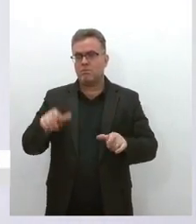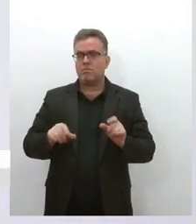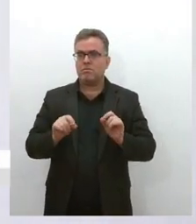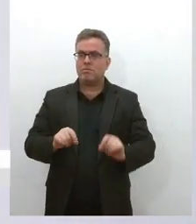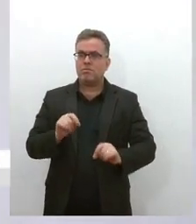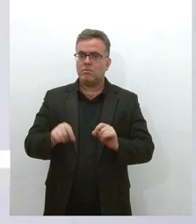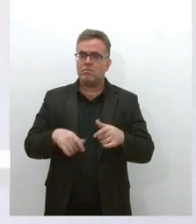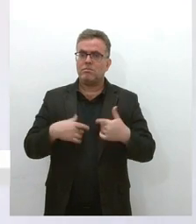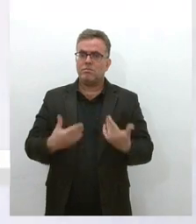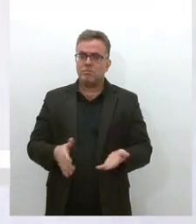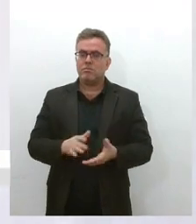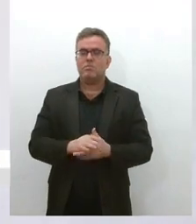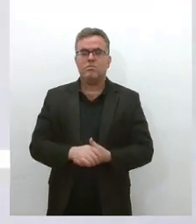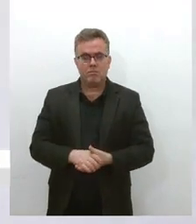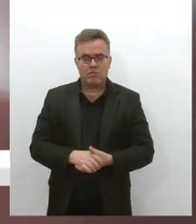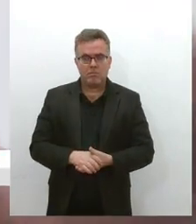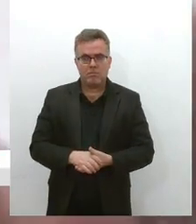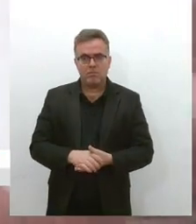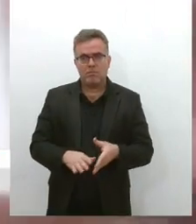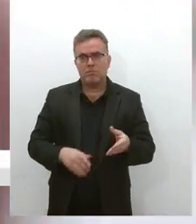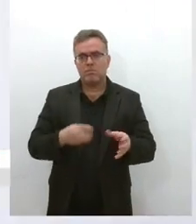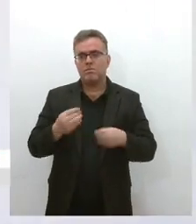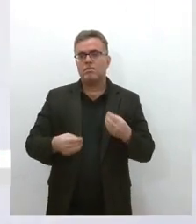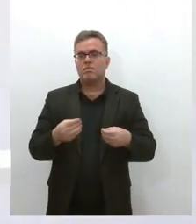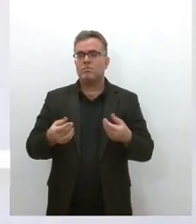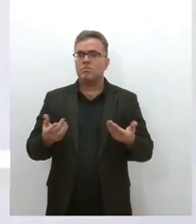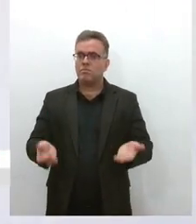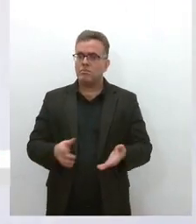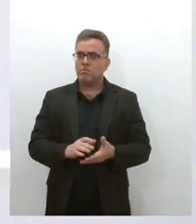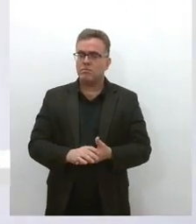produto de uma ação coletiva, ele não se encerra